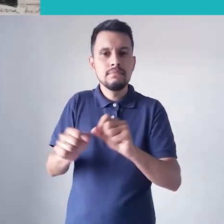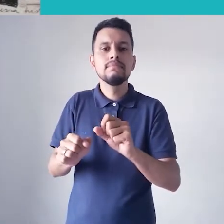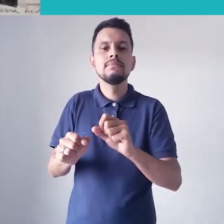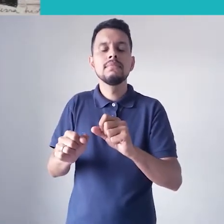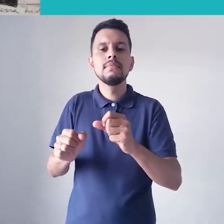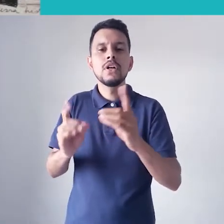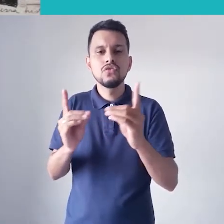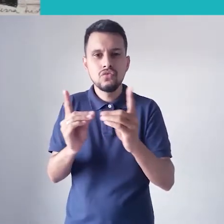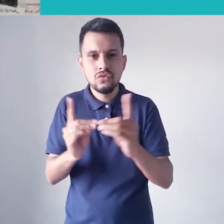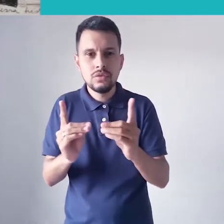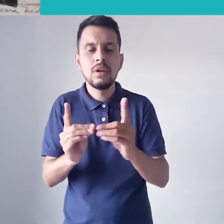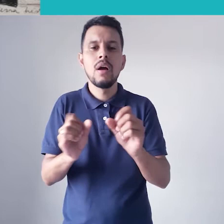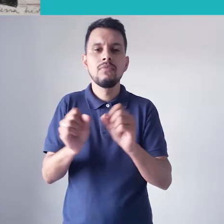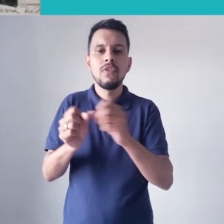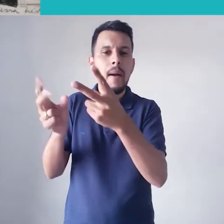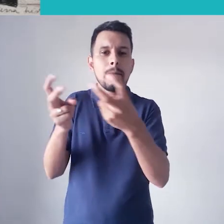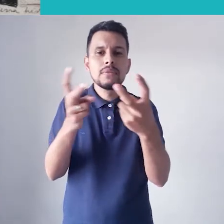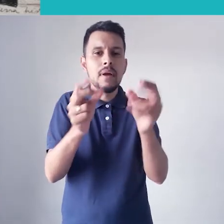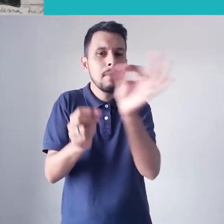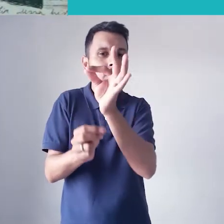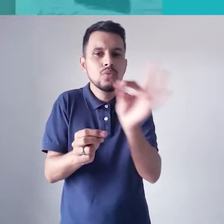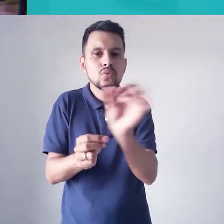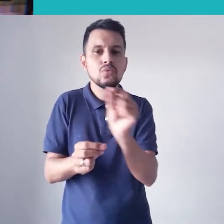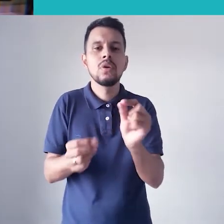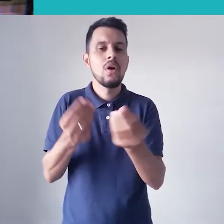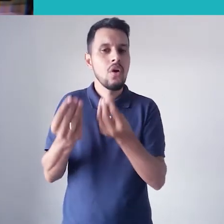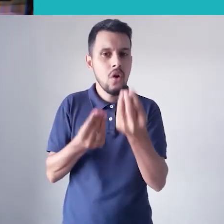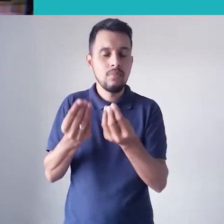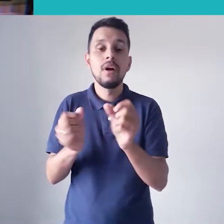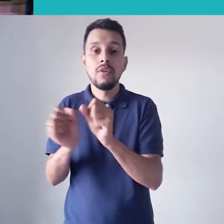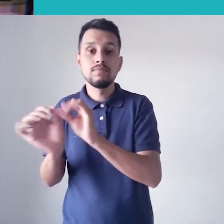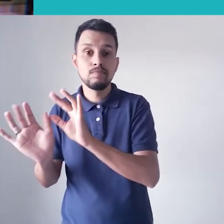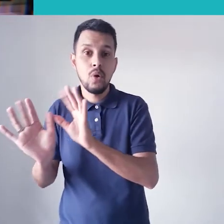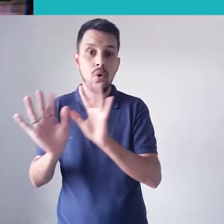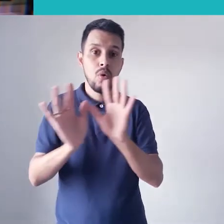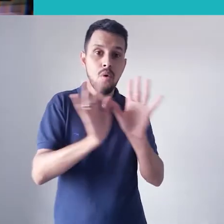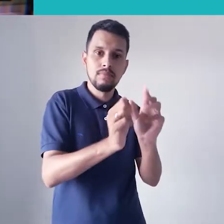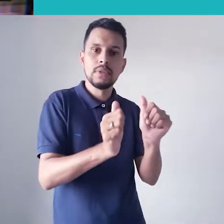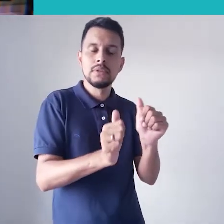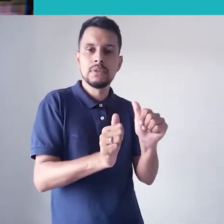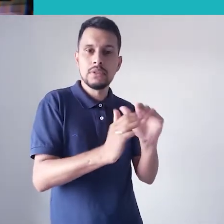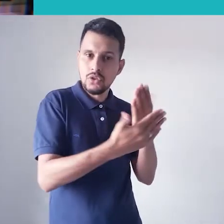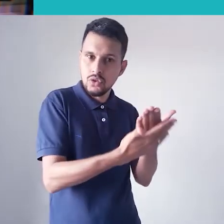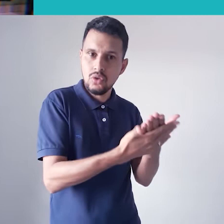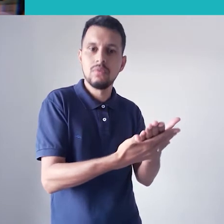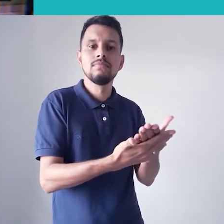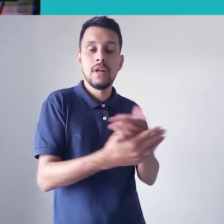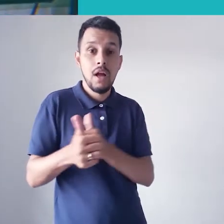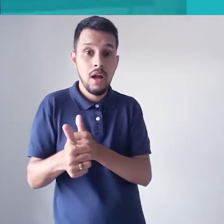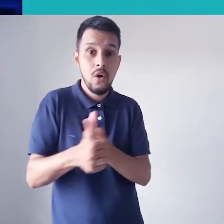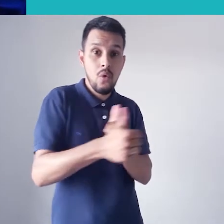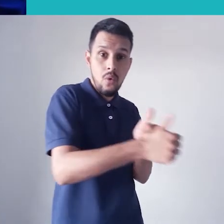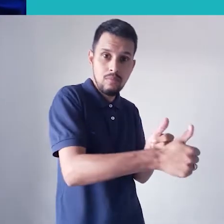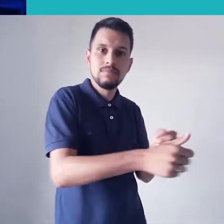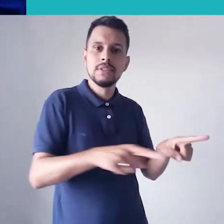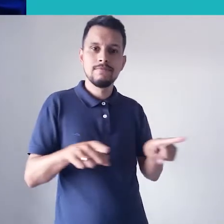uma prática artística, uma dinâmica de releitura de obra, por exemplo. E aí, depois, a retorna para a escola com essas mesmas